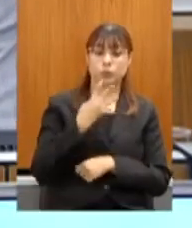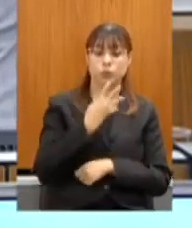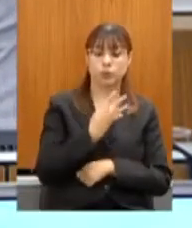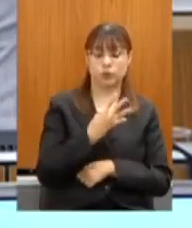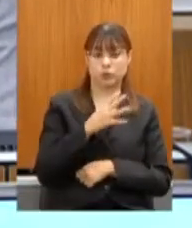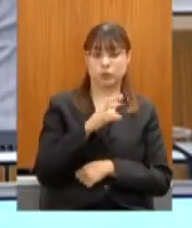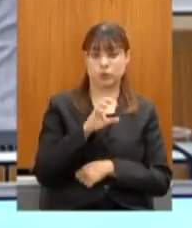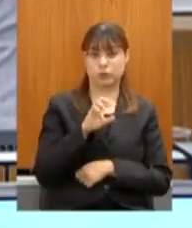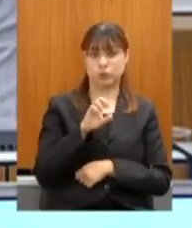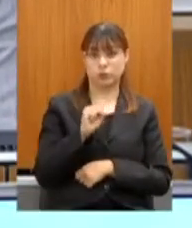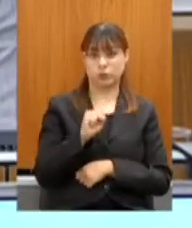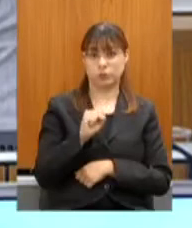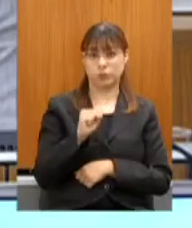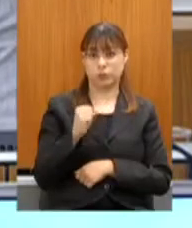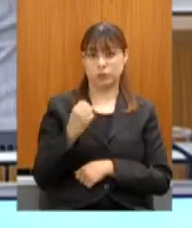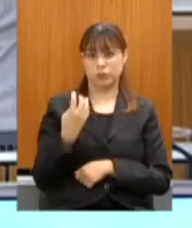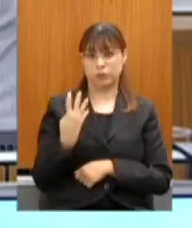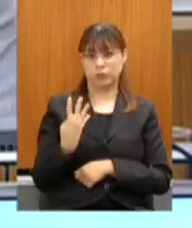484 mil,